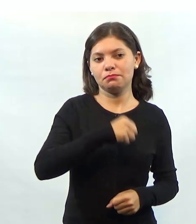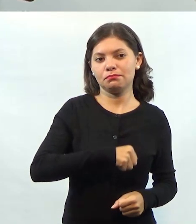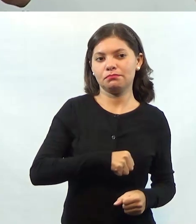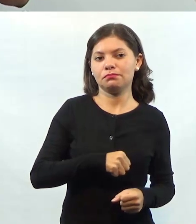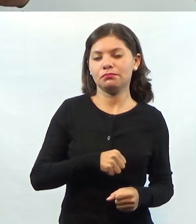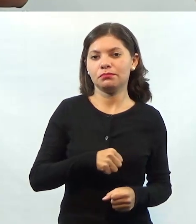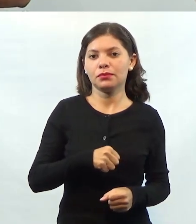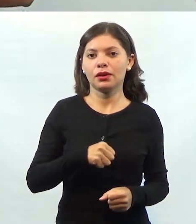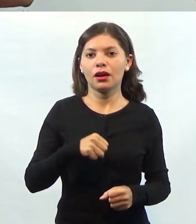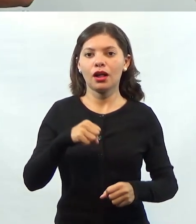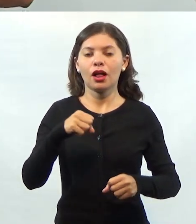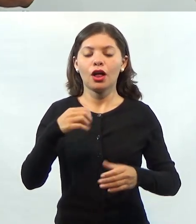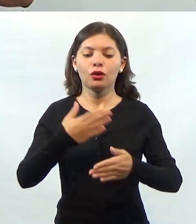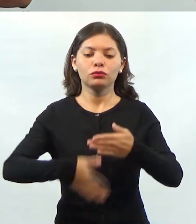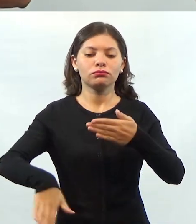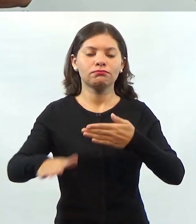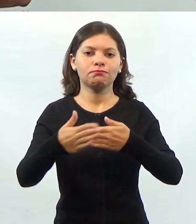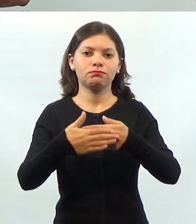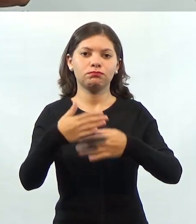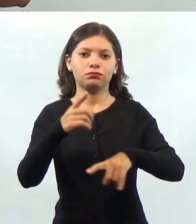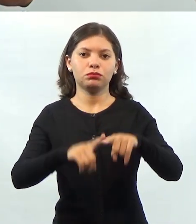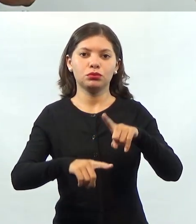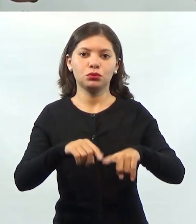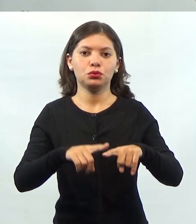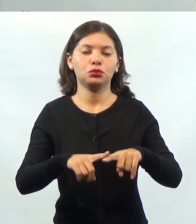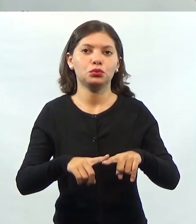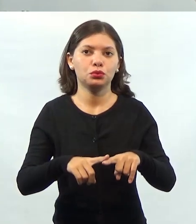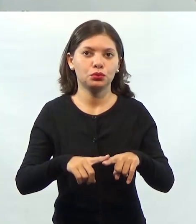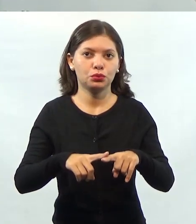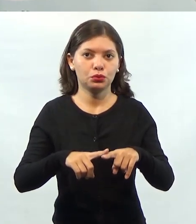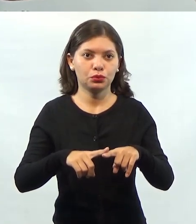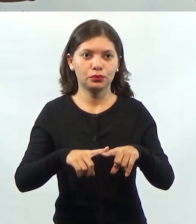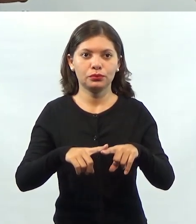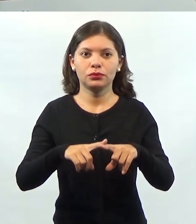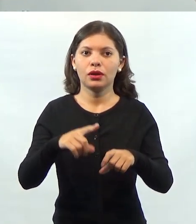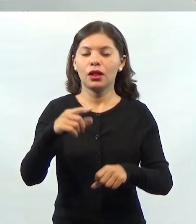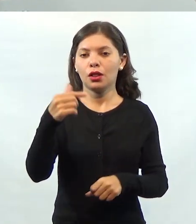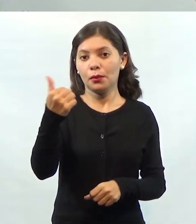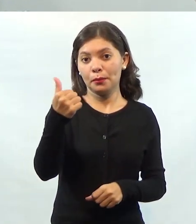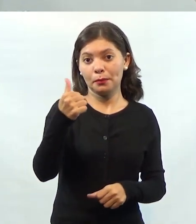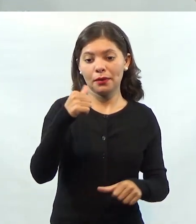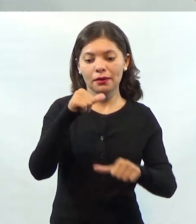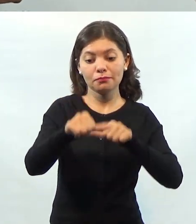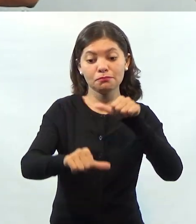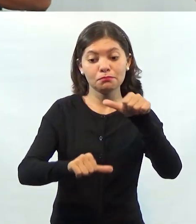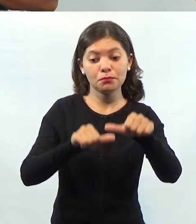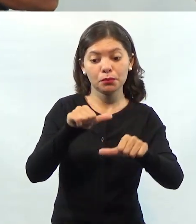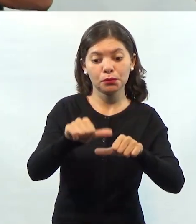os produtos do setor primário e transforma em novos produtos.